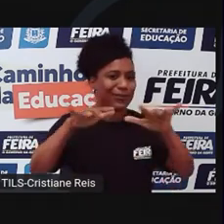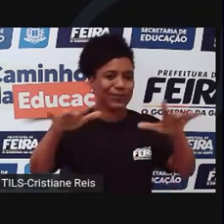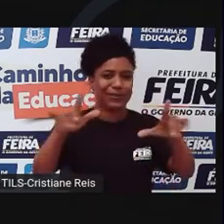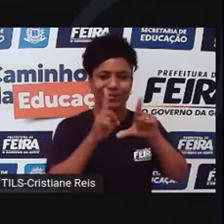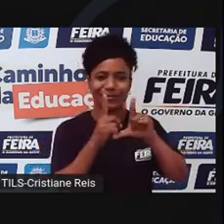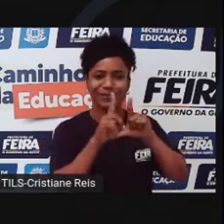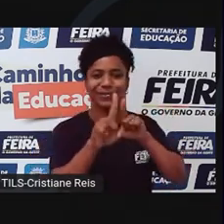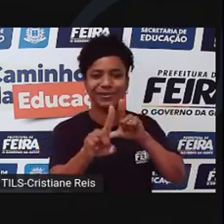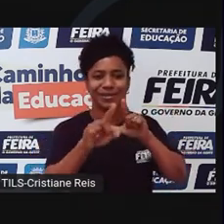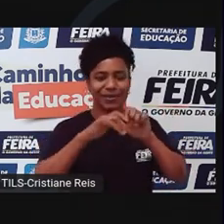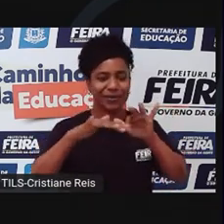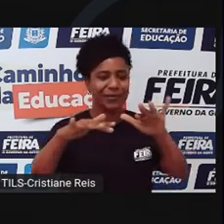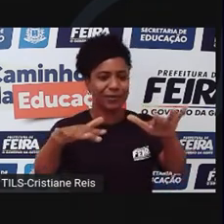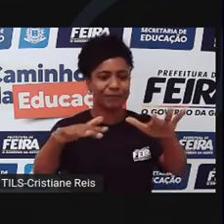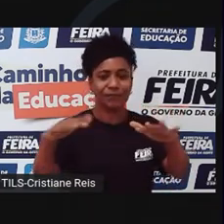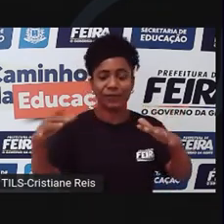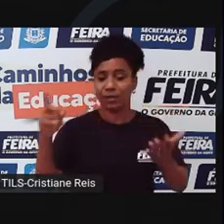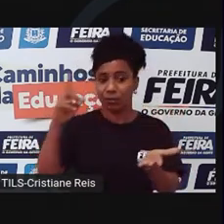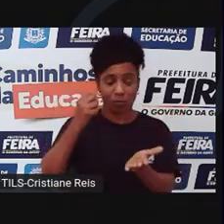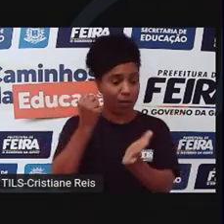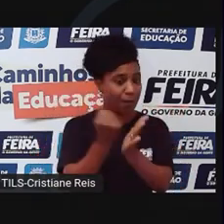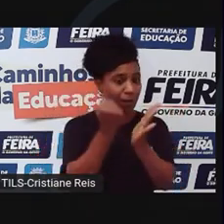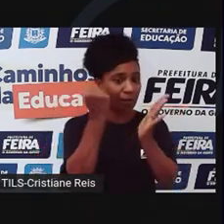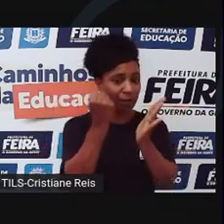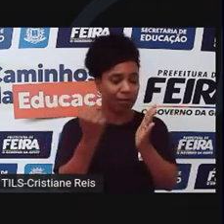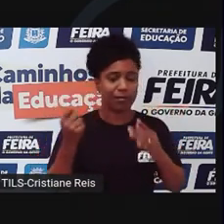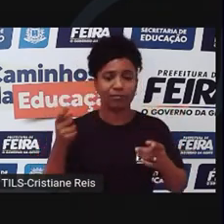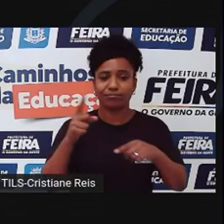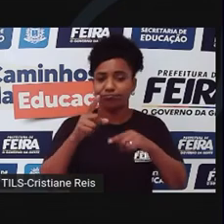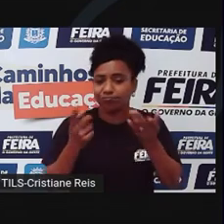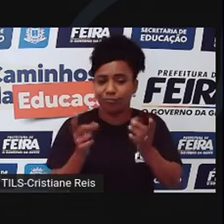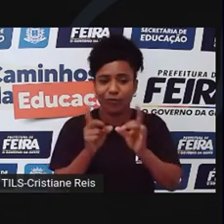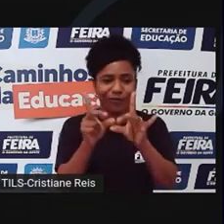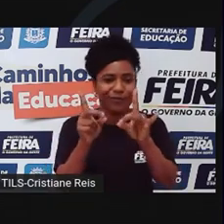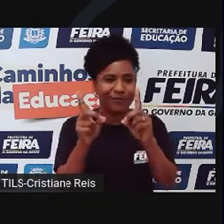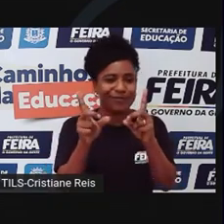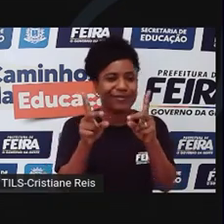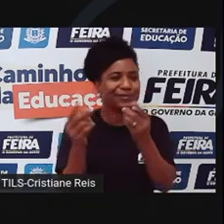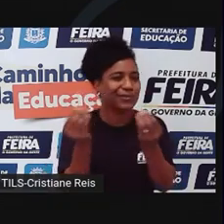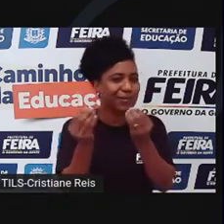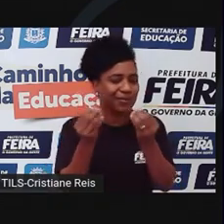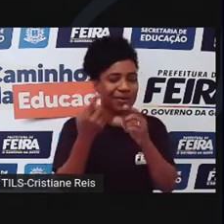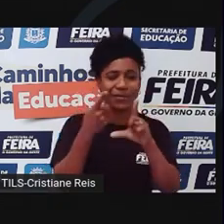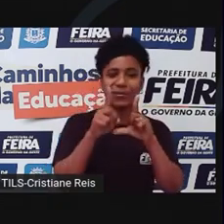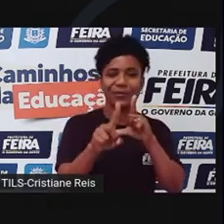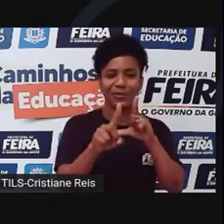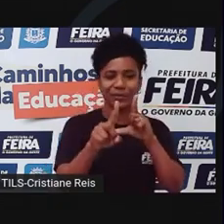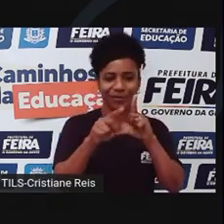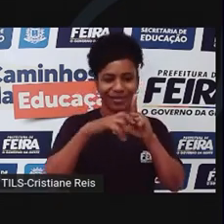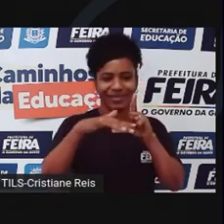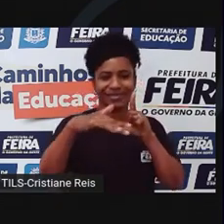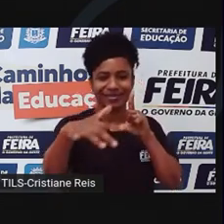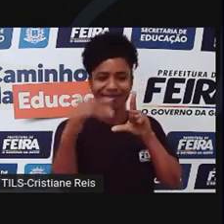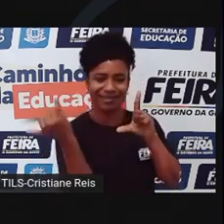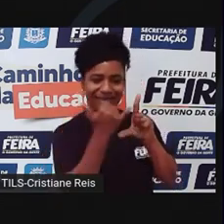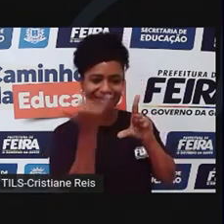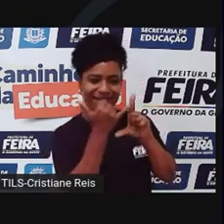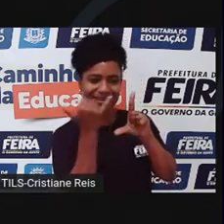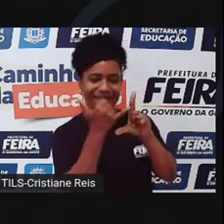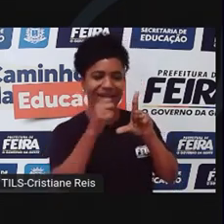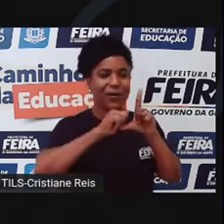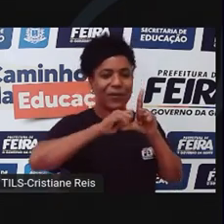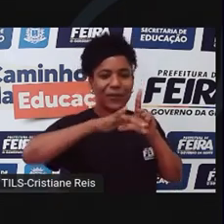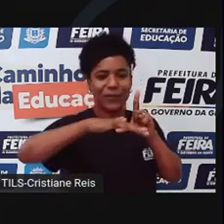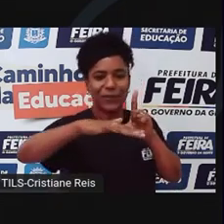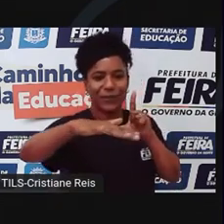anunciar seus produtos nas redes sociais de influenciadores do que fazer os anúncios tradicionais em revistas, jornais e na televisão. É que eles